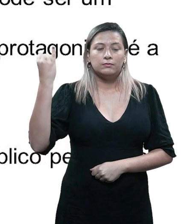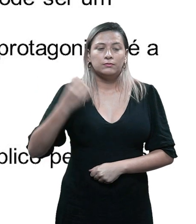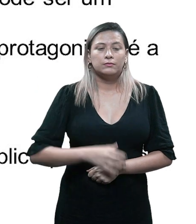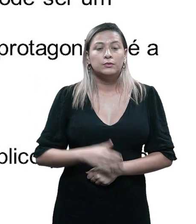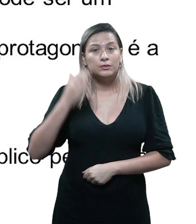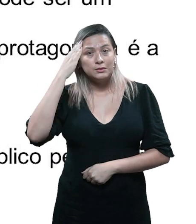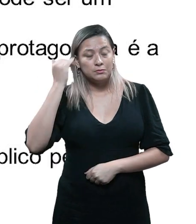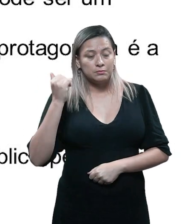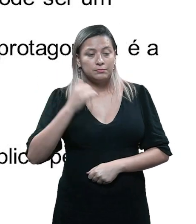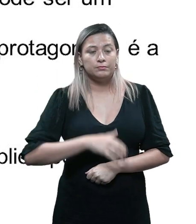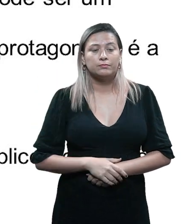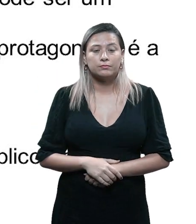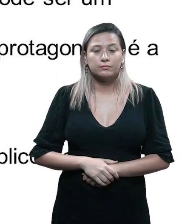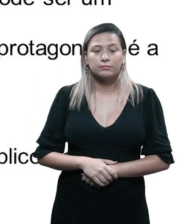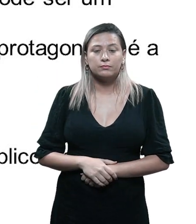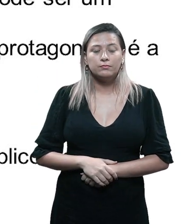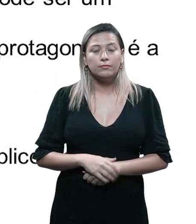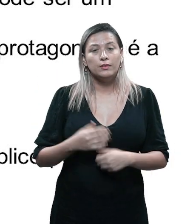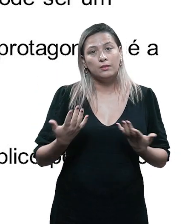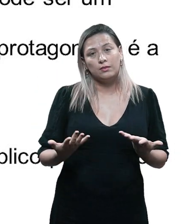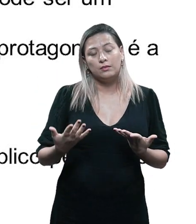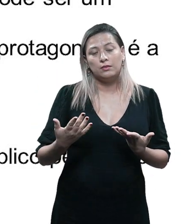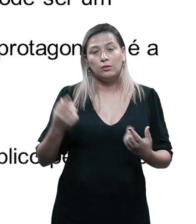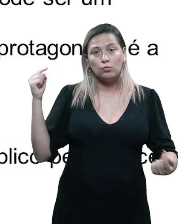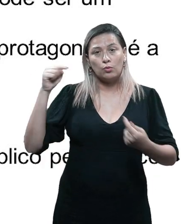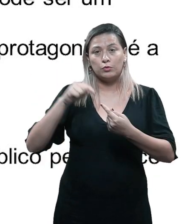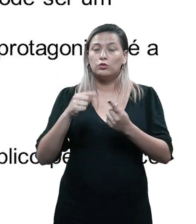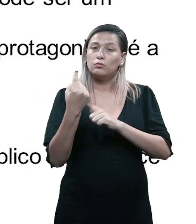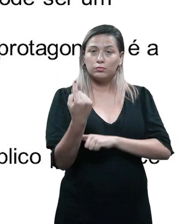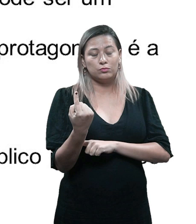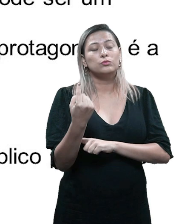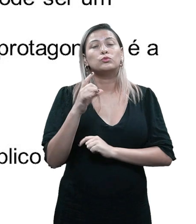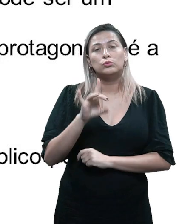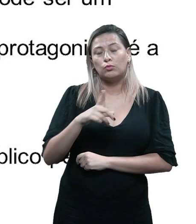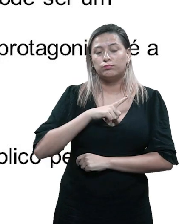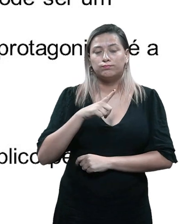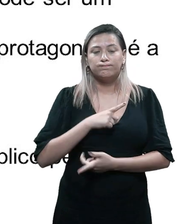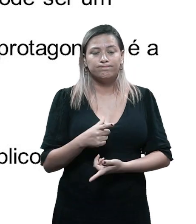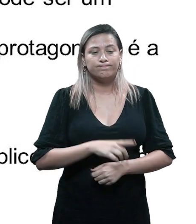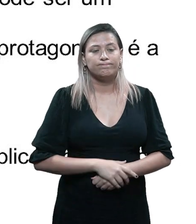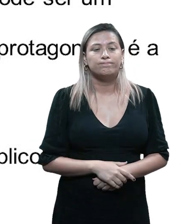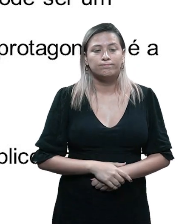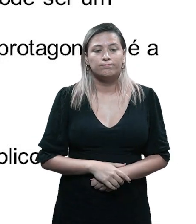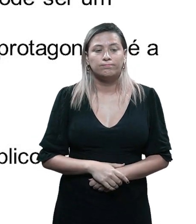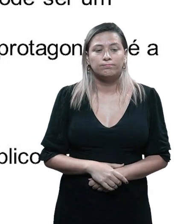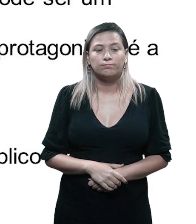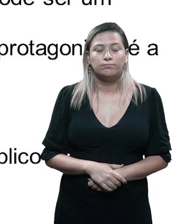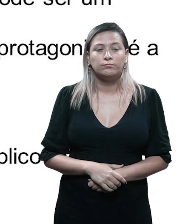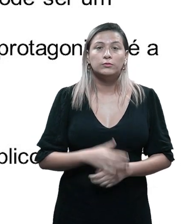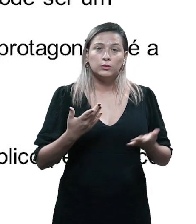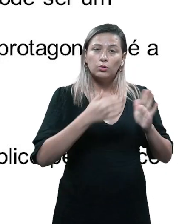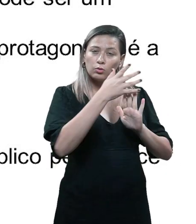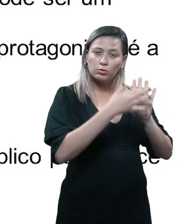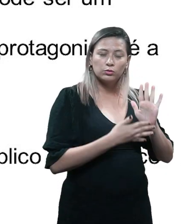saiba que só pode ter um objetivo. Então, dentro dessas ferramentas, é importante que o